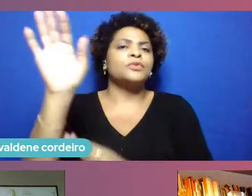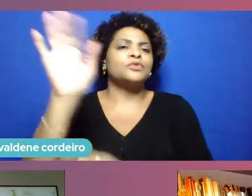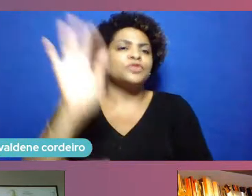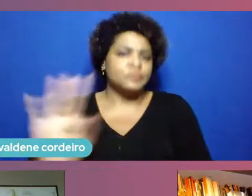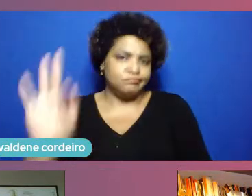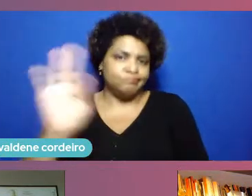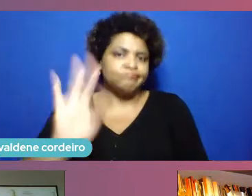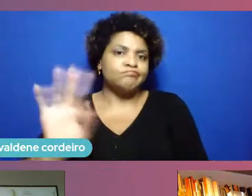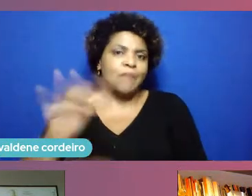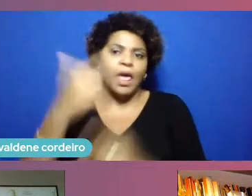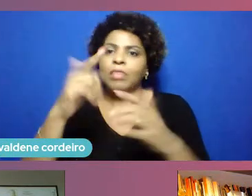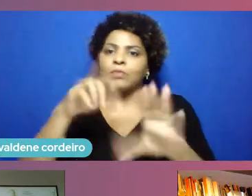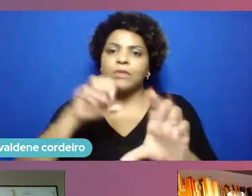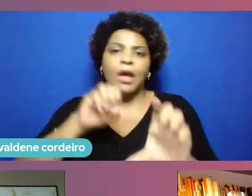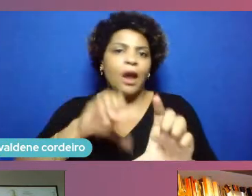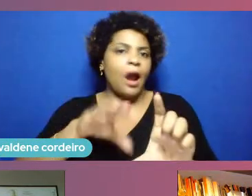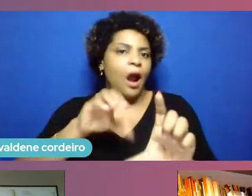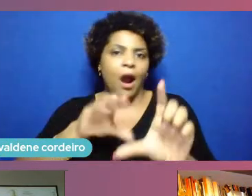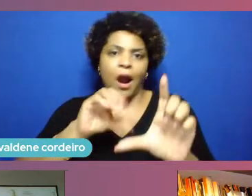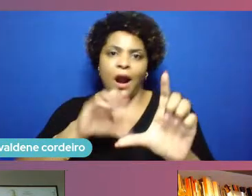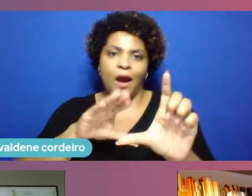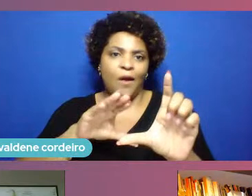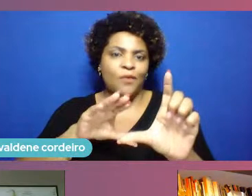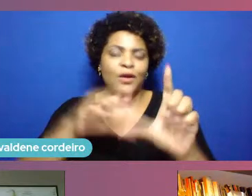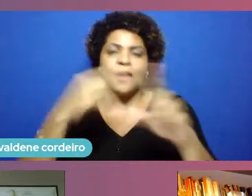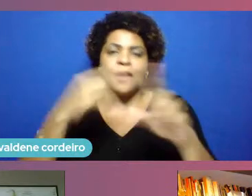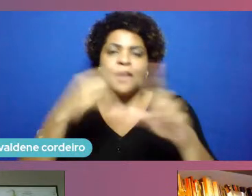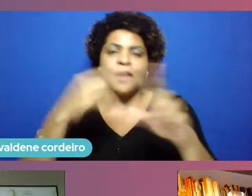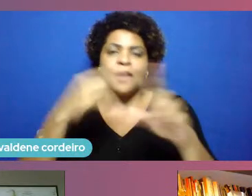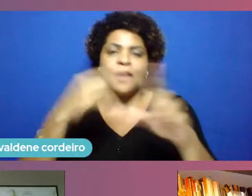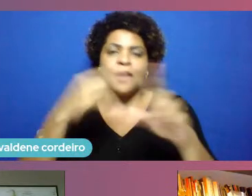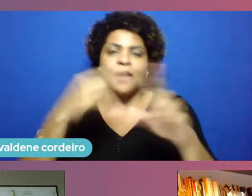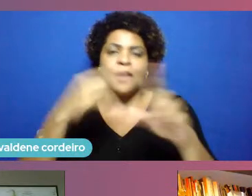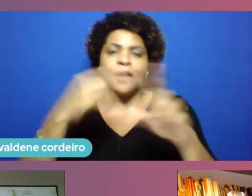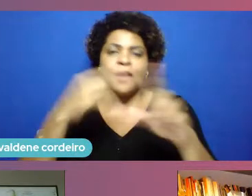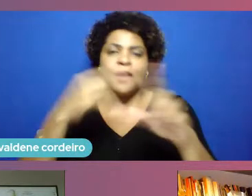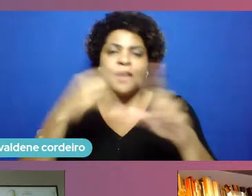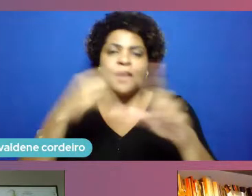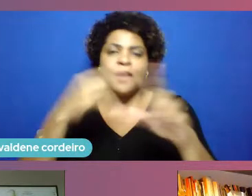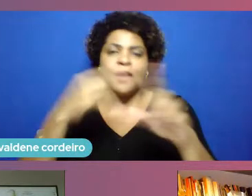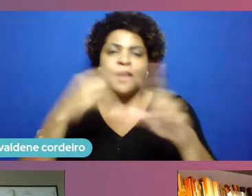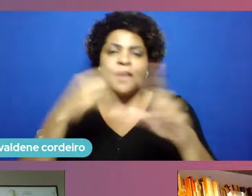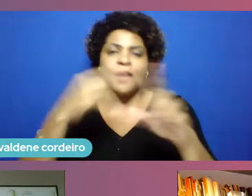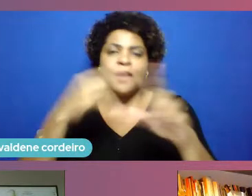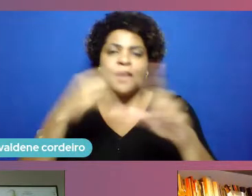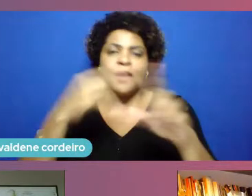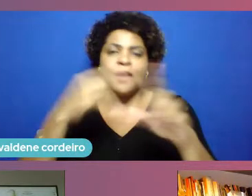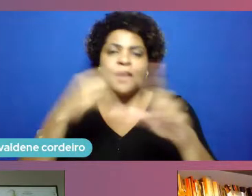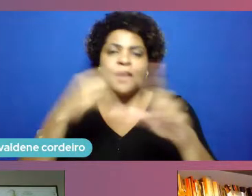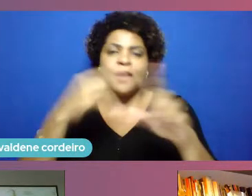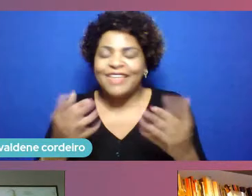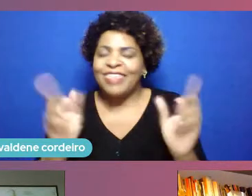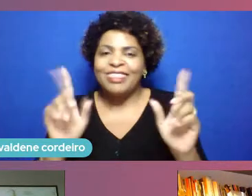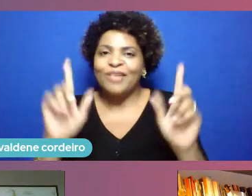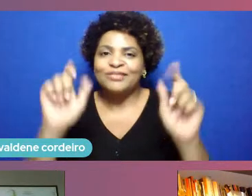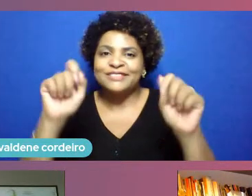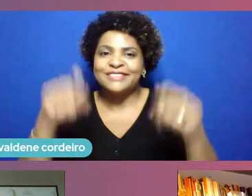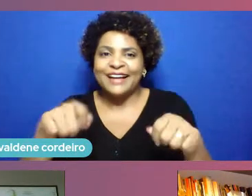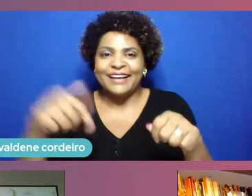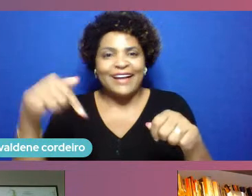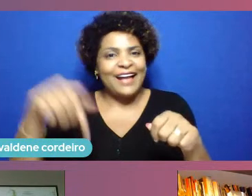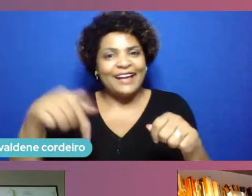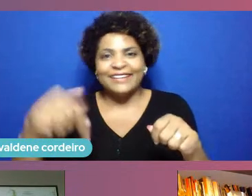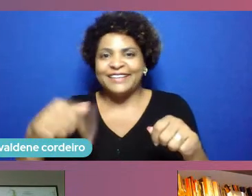aula como instrumento de educação porque a aula realmente é um instrumento falido em nossa concepção